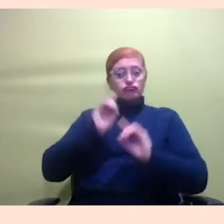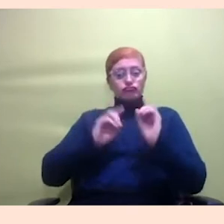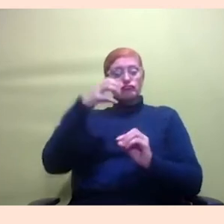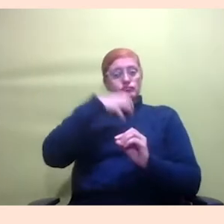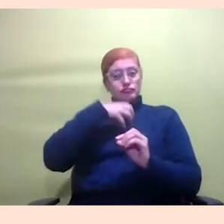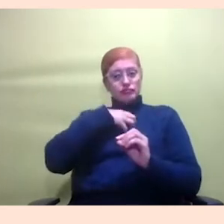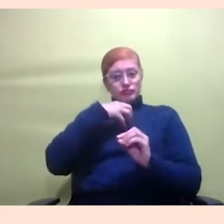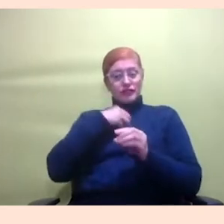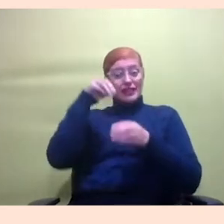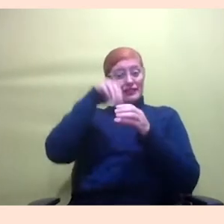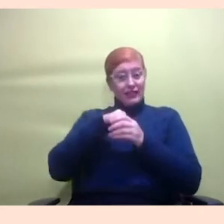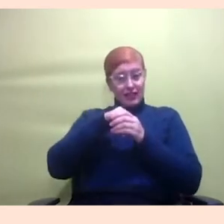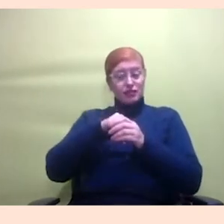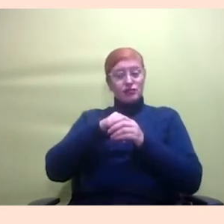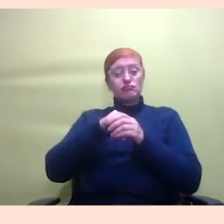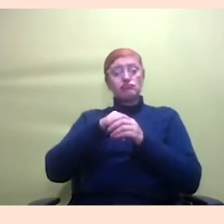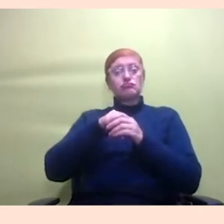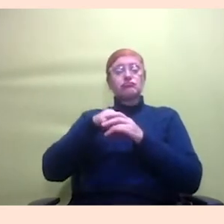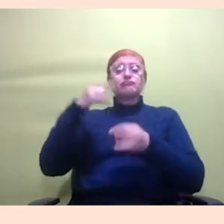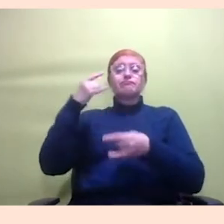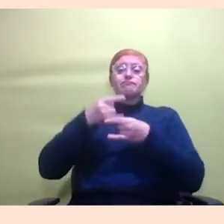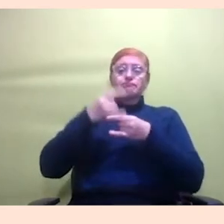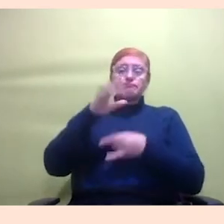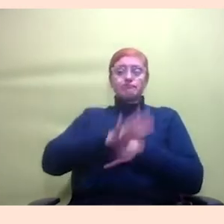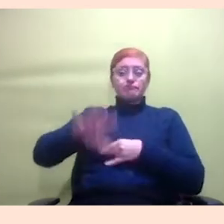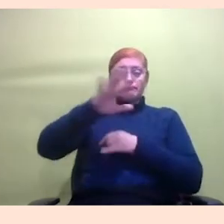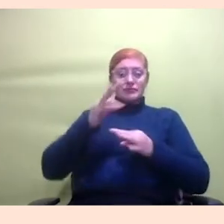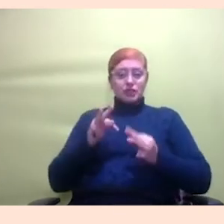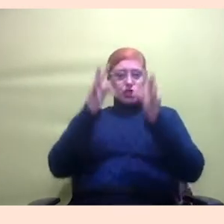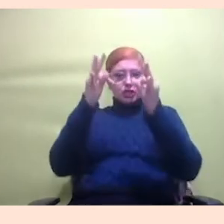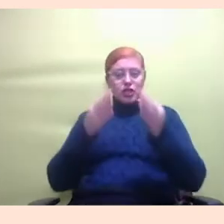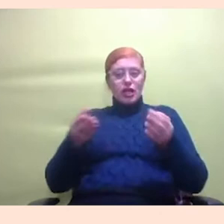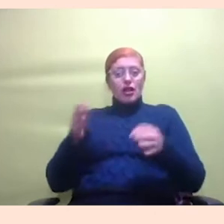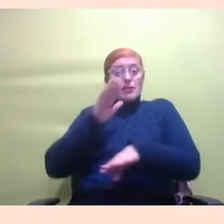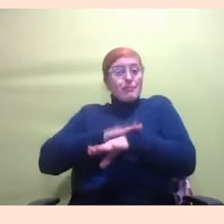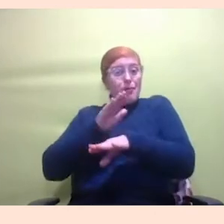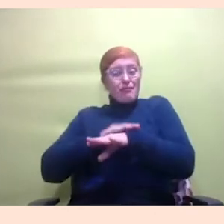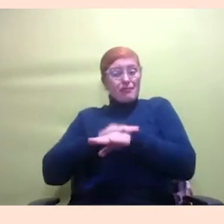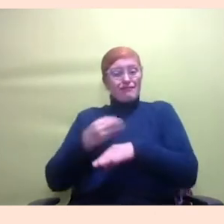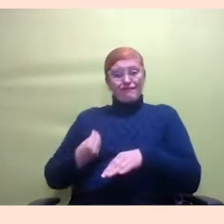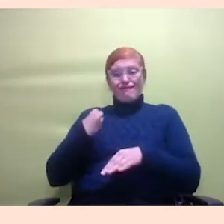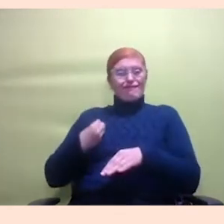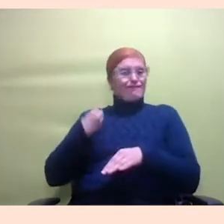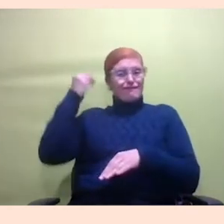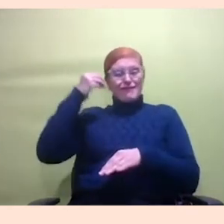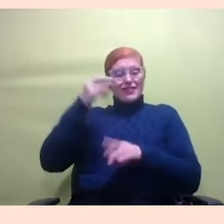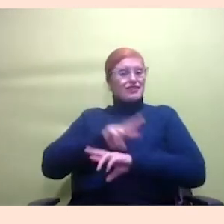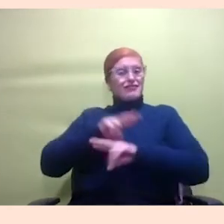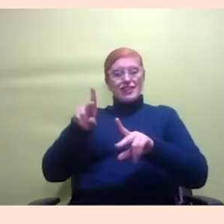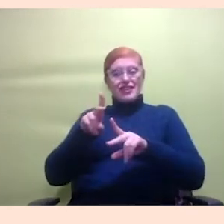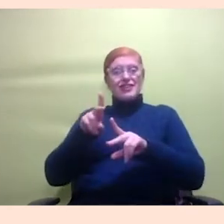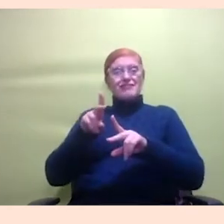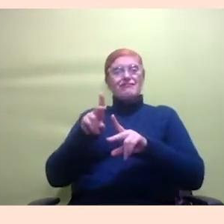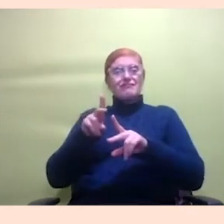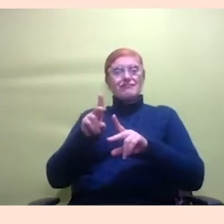é nesse momento viveu uma experiência diferente durante o isolamento social do que